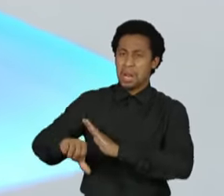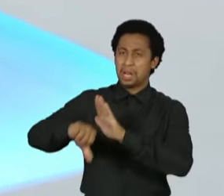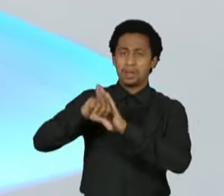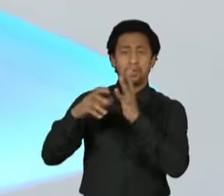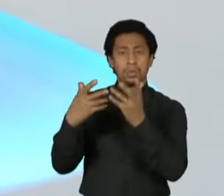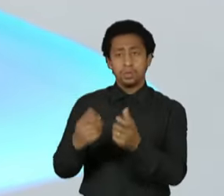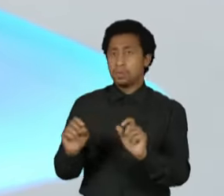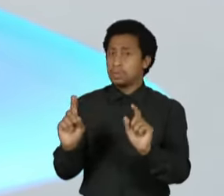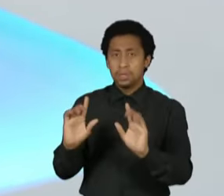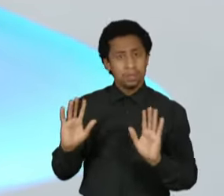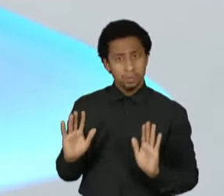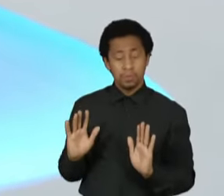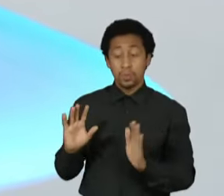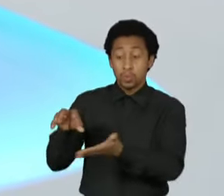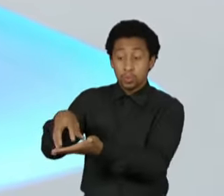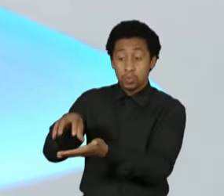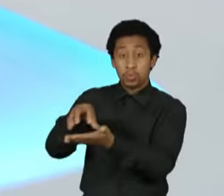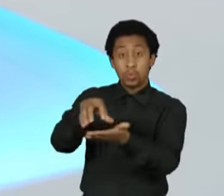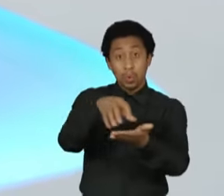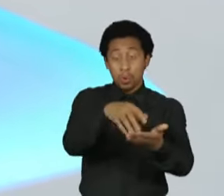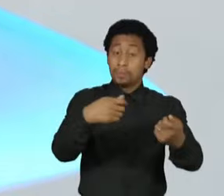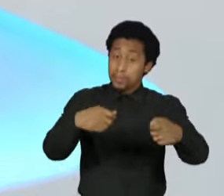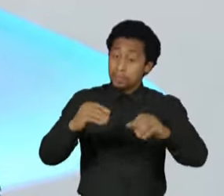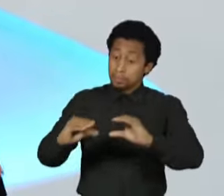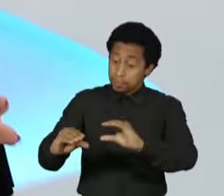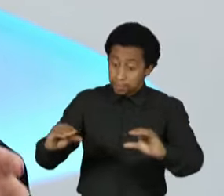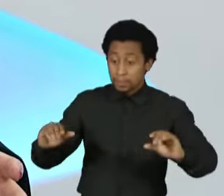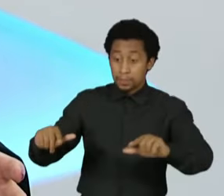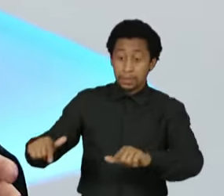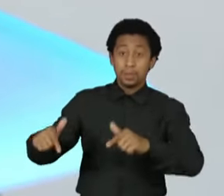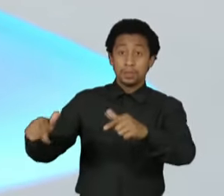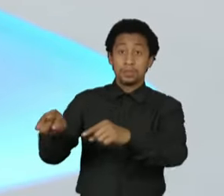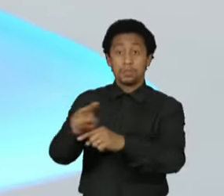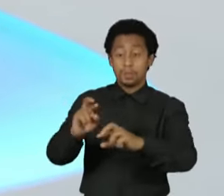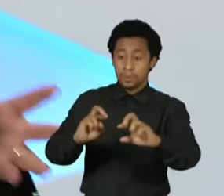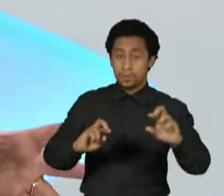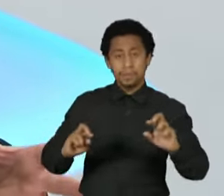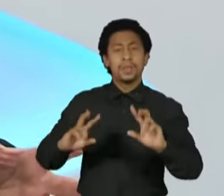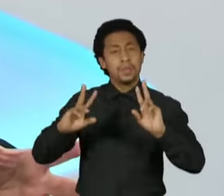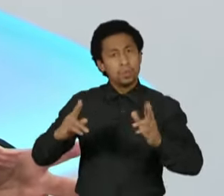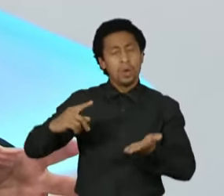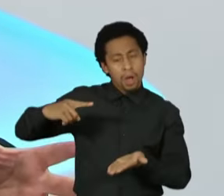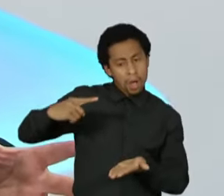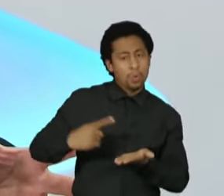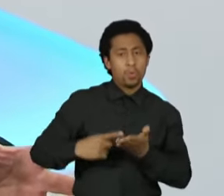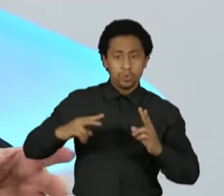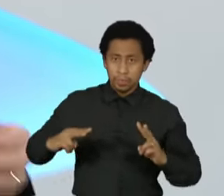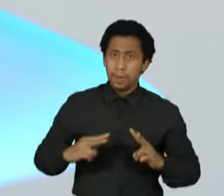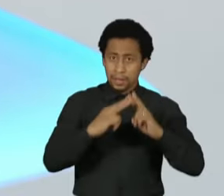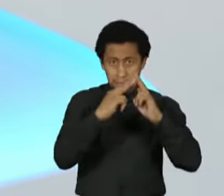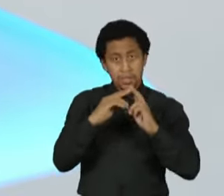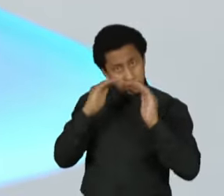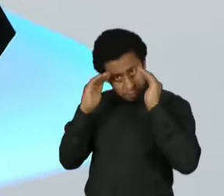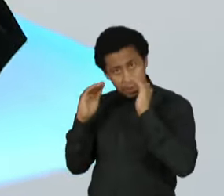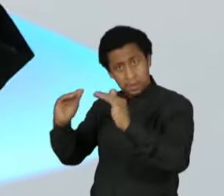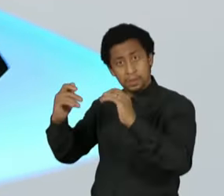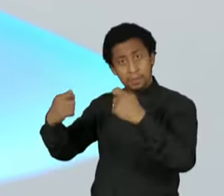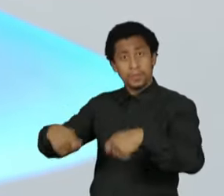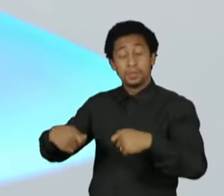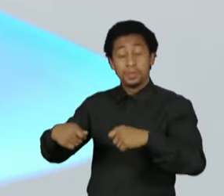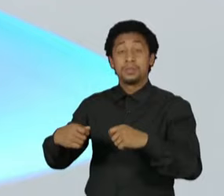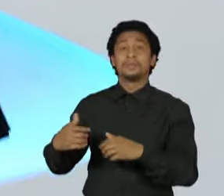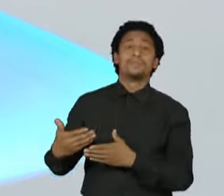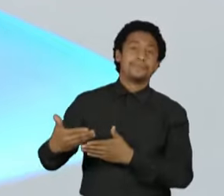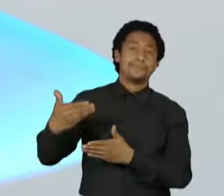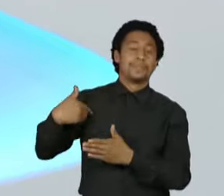e controle, com responsabilidade. É cumprir o Acordo de Paris, de preferência antes do tempo. Eu tenho sido